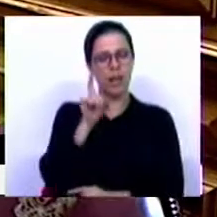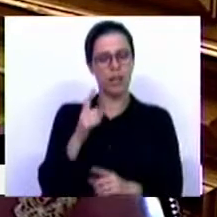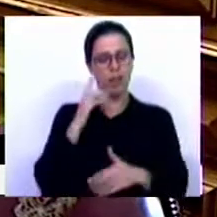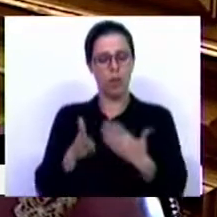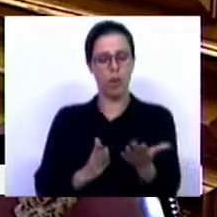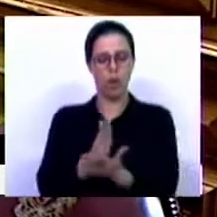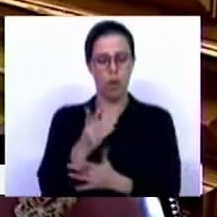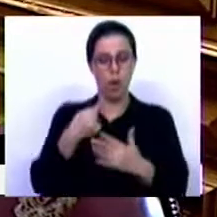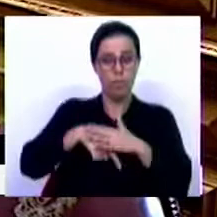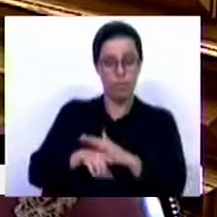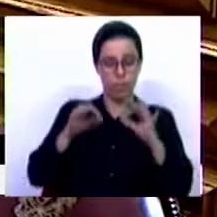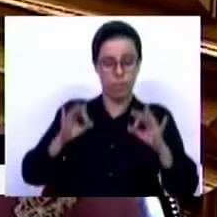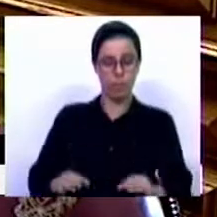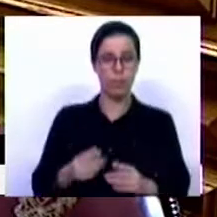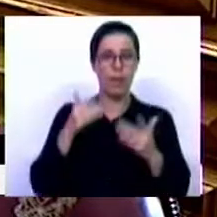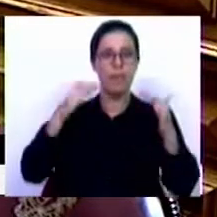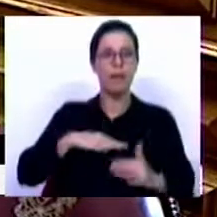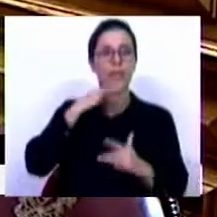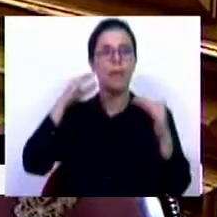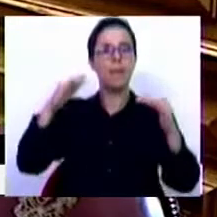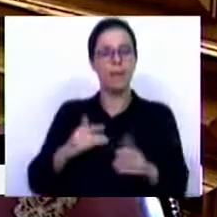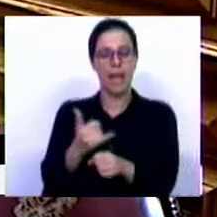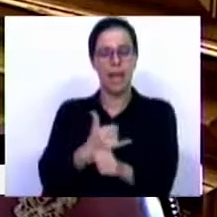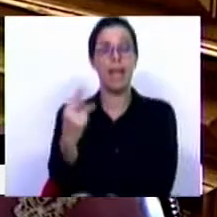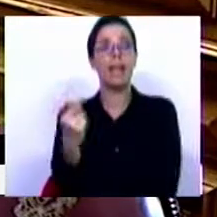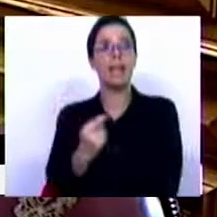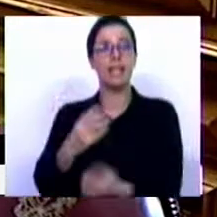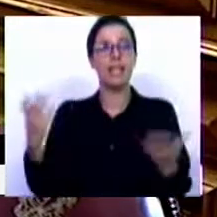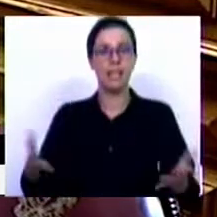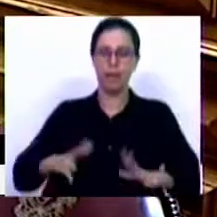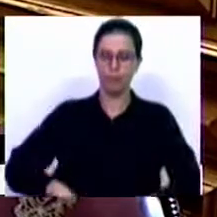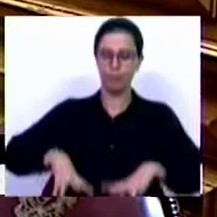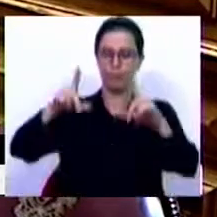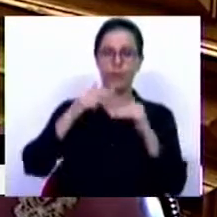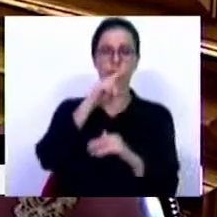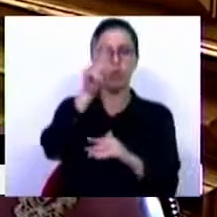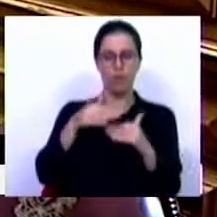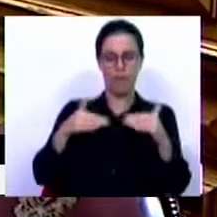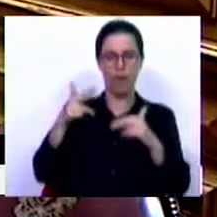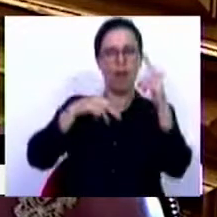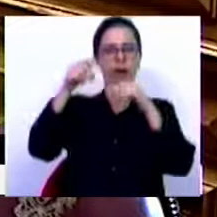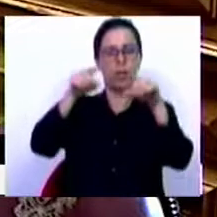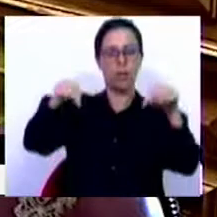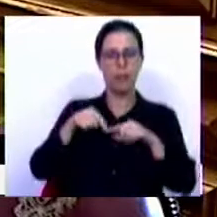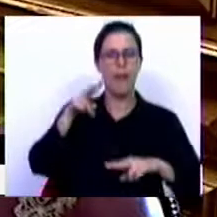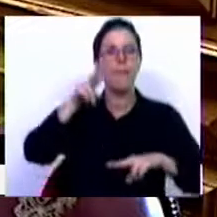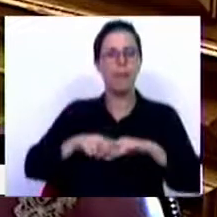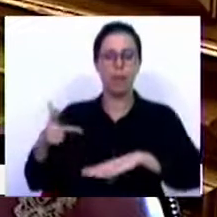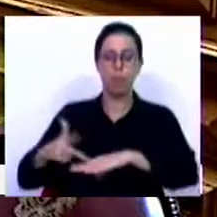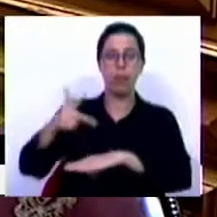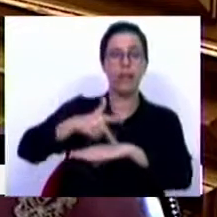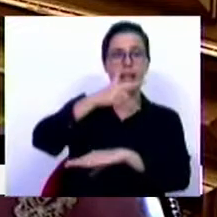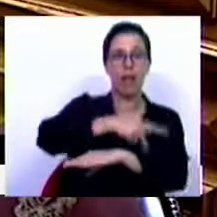a continuação do aprofundamento da descontaminação na Ilha Terceira, o desenvolvimento da segunda fase da construção de estabelecimento prisional de Ponta